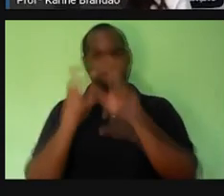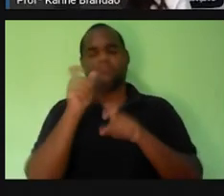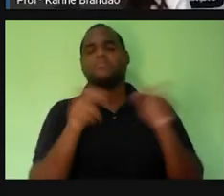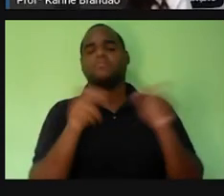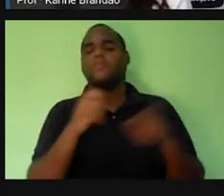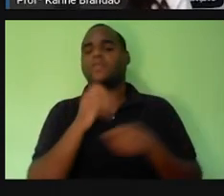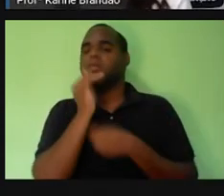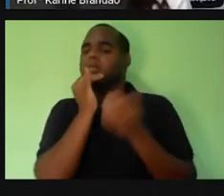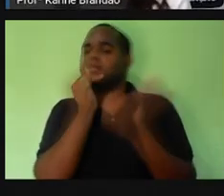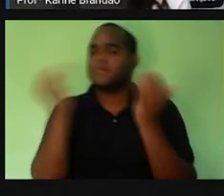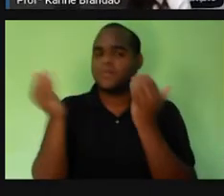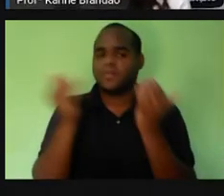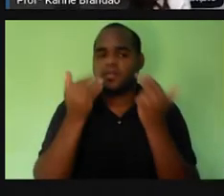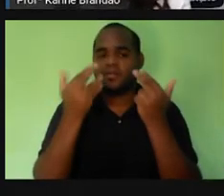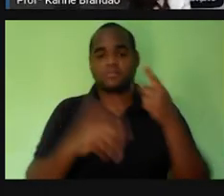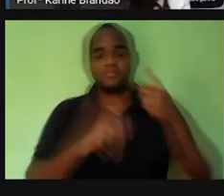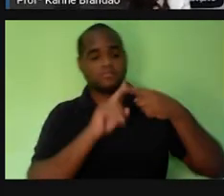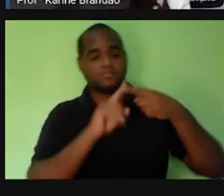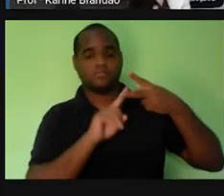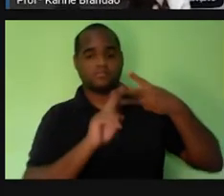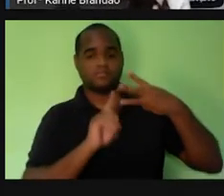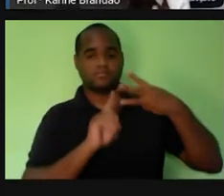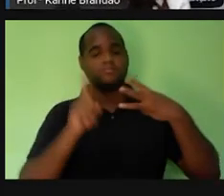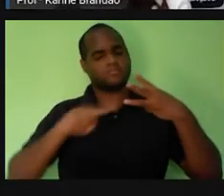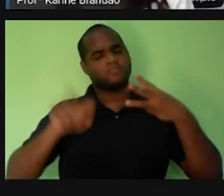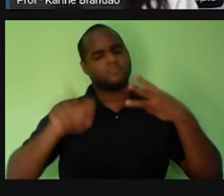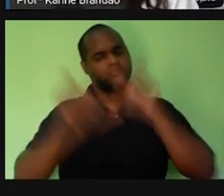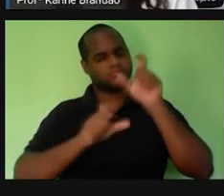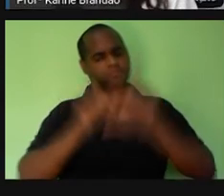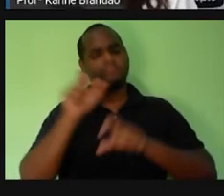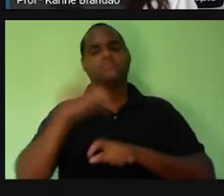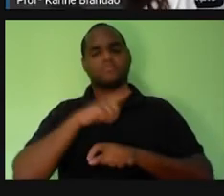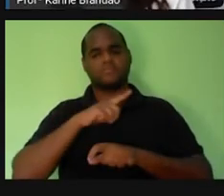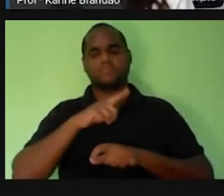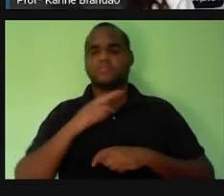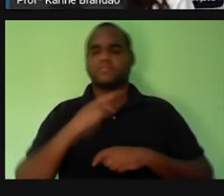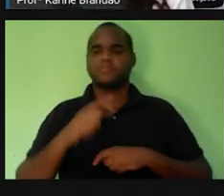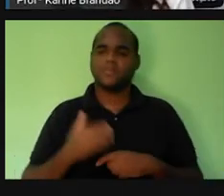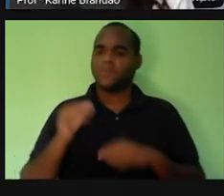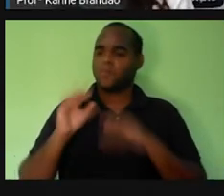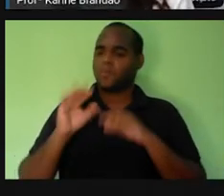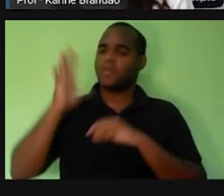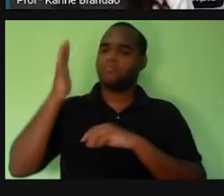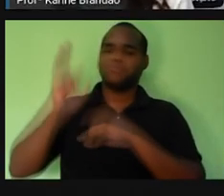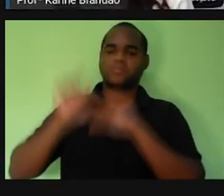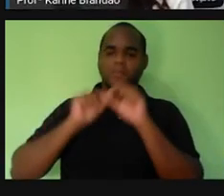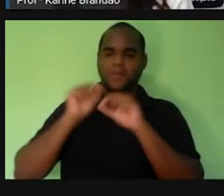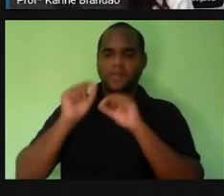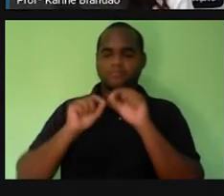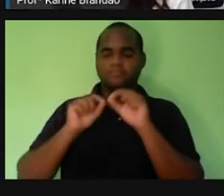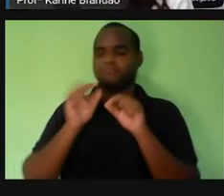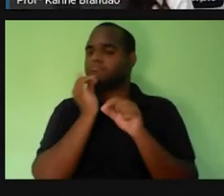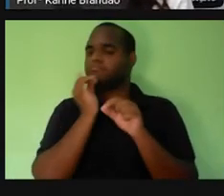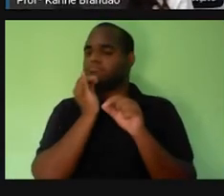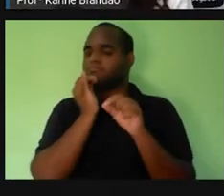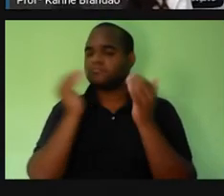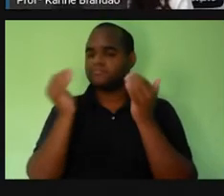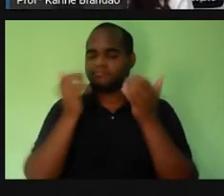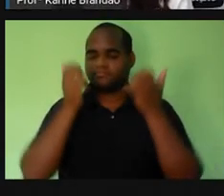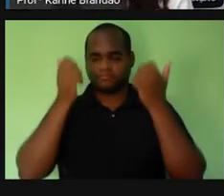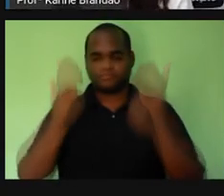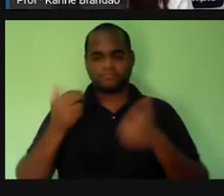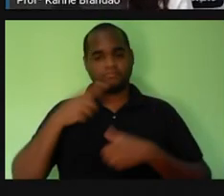temos aqui três tipos de tecidos humanos, tá bom? E aí, o que acontece? Esse tecido aqui, por exemplo, do meio, né?